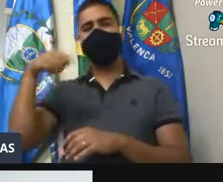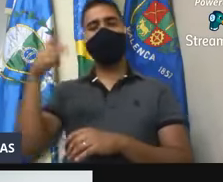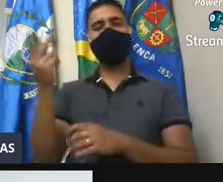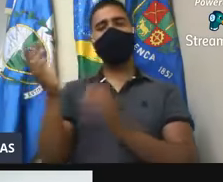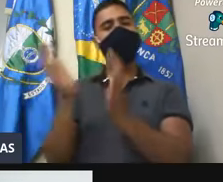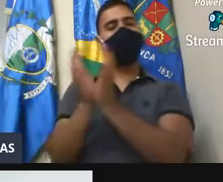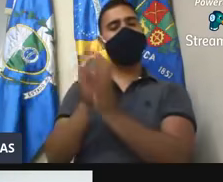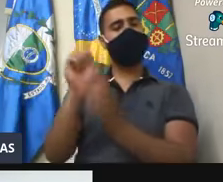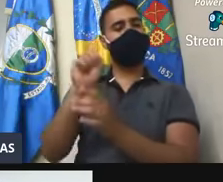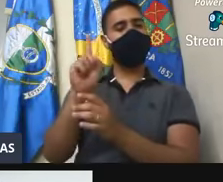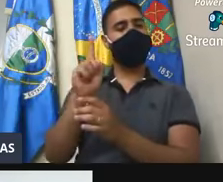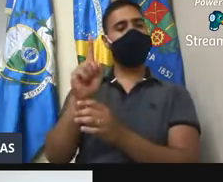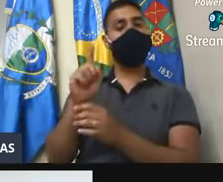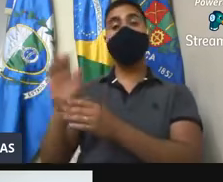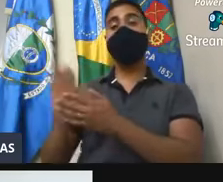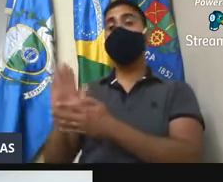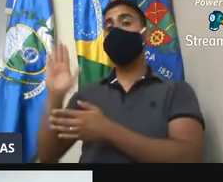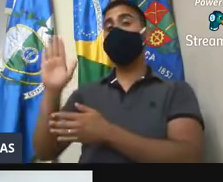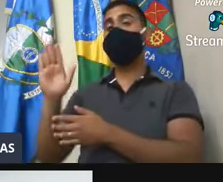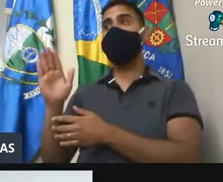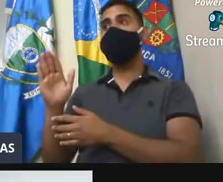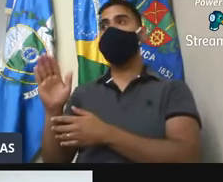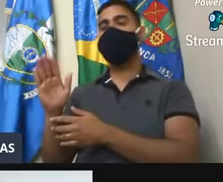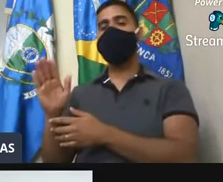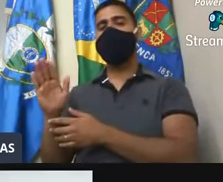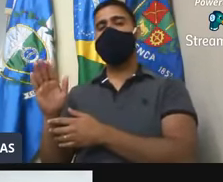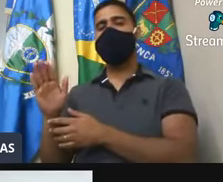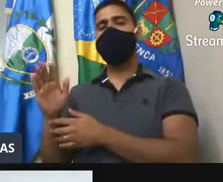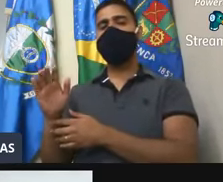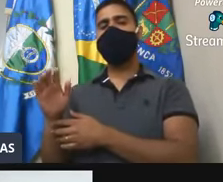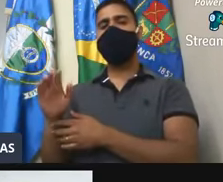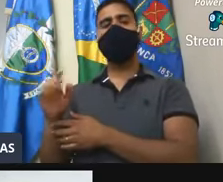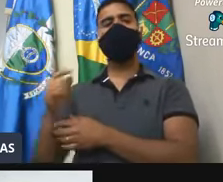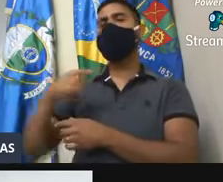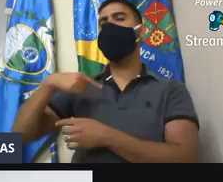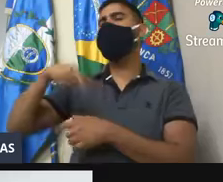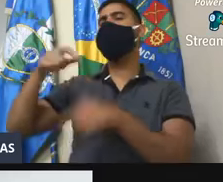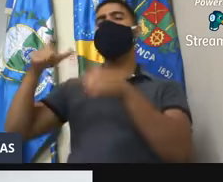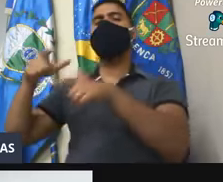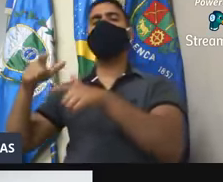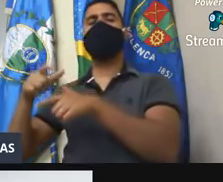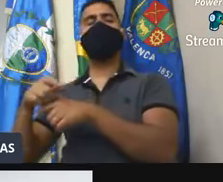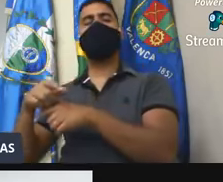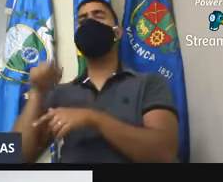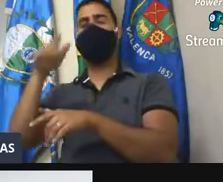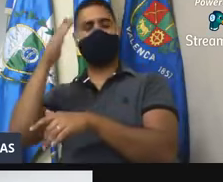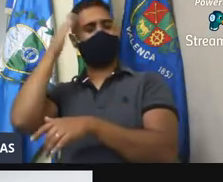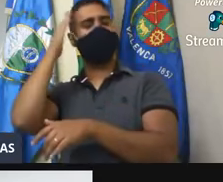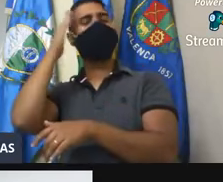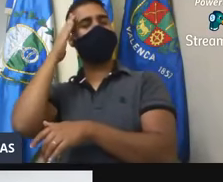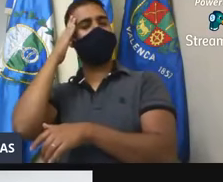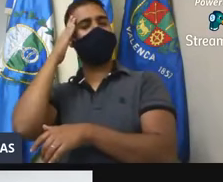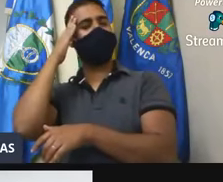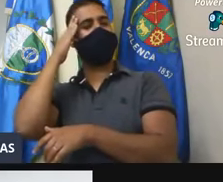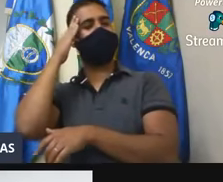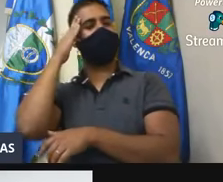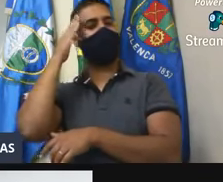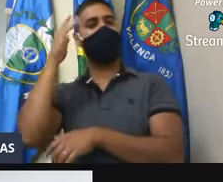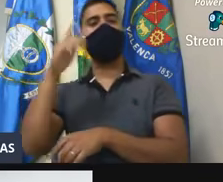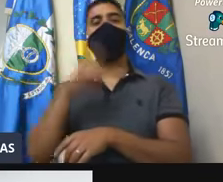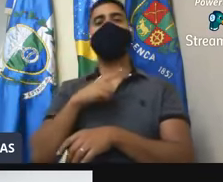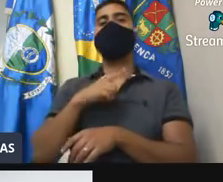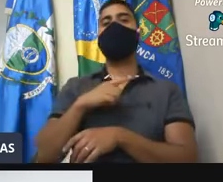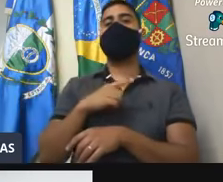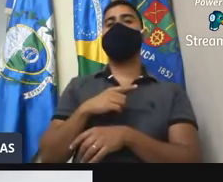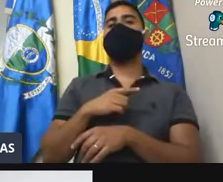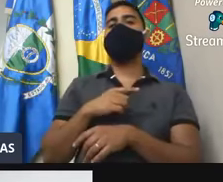o... Faz parte do candidato do Pluc e Plactizum, que não vai para lugar nenhum. Vocês sabem o que eu estou falando. É de gabinete milionário,